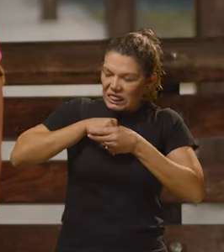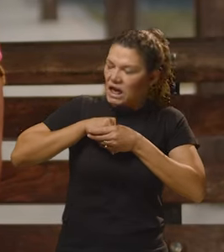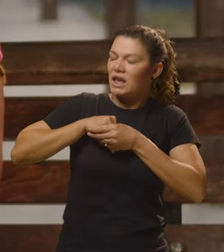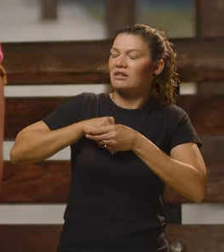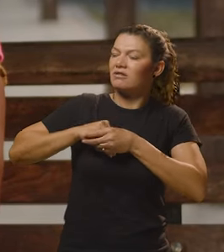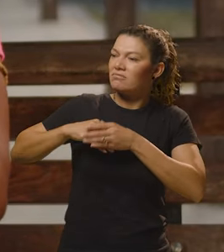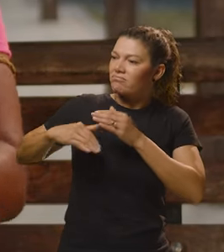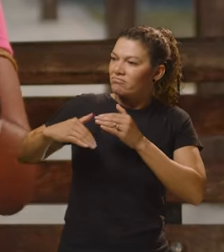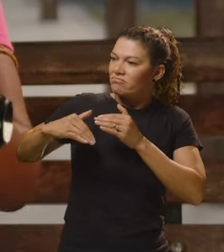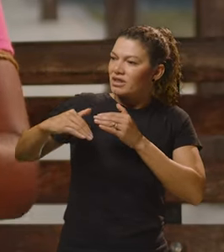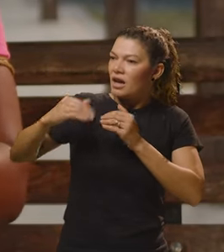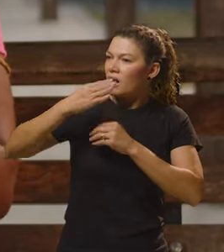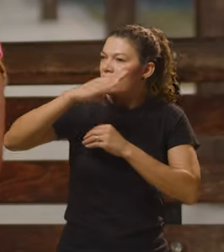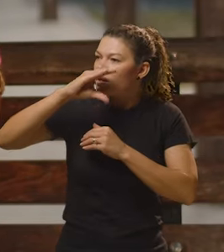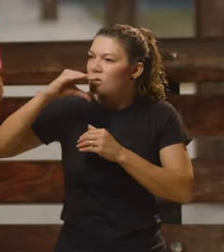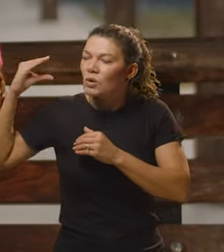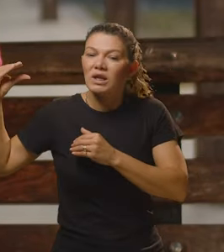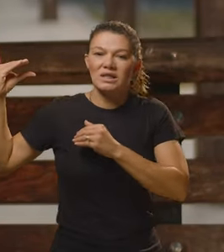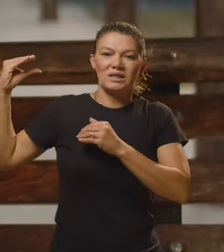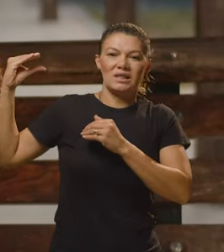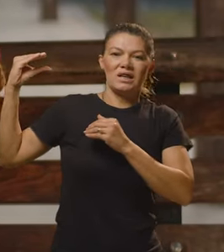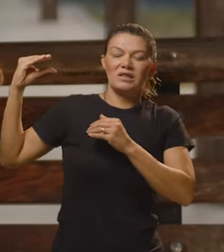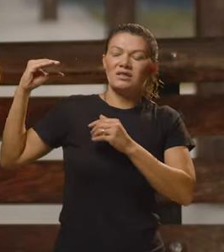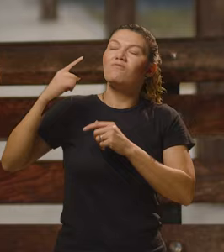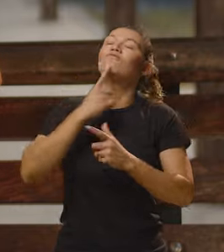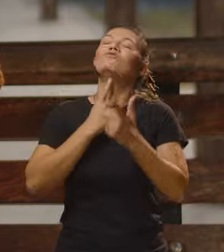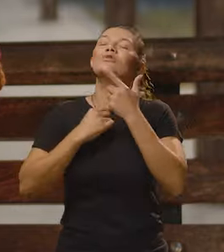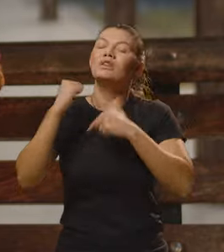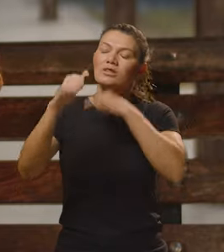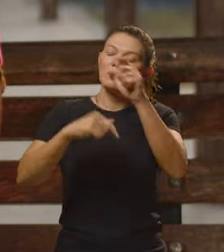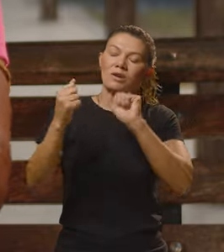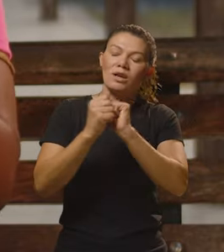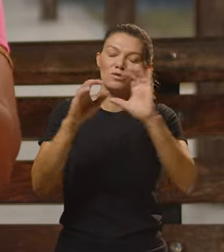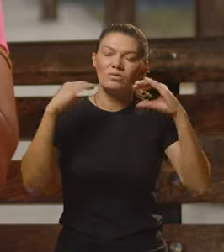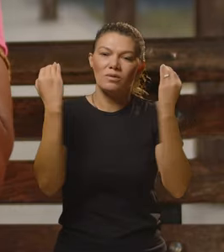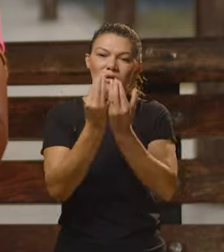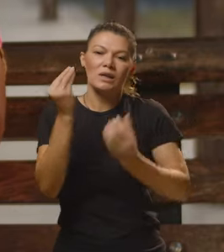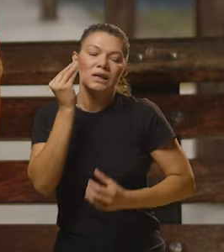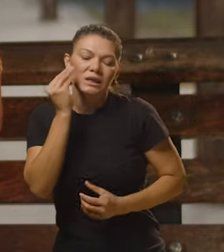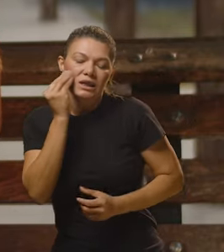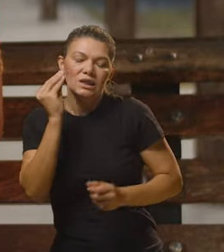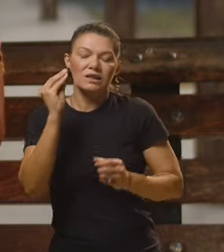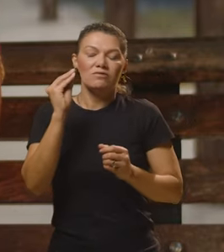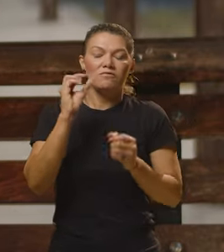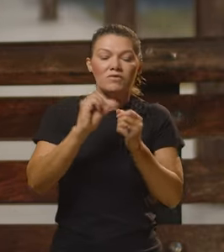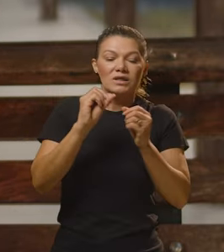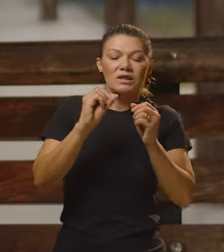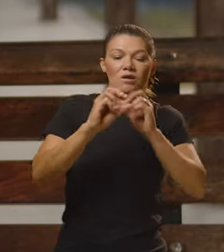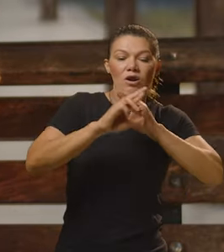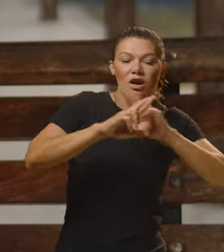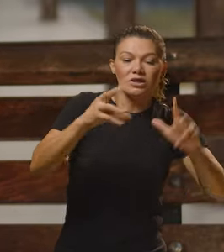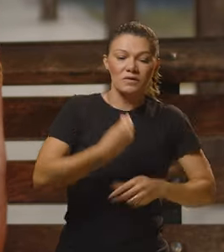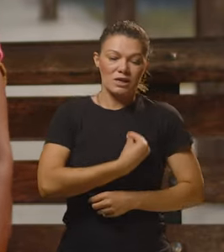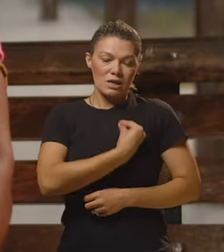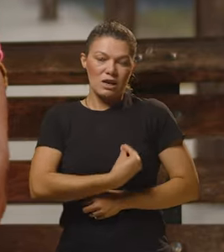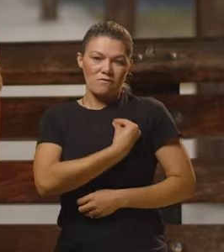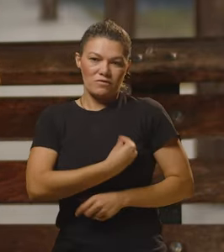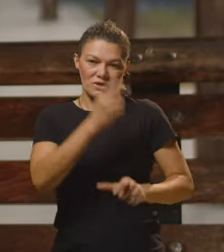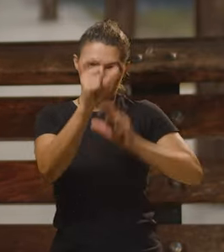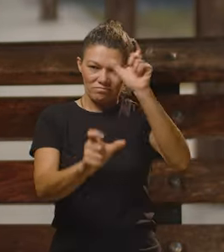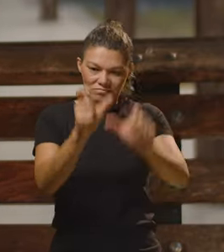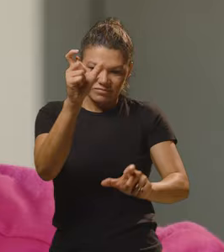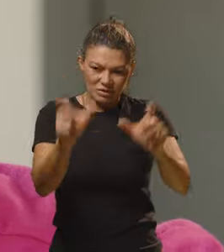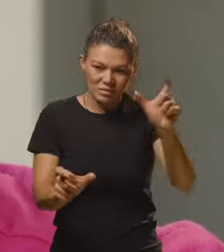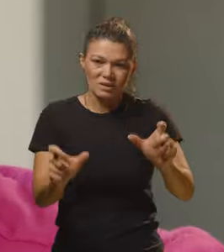adolescência, essa vontade de realmente estar atuando aí com a comunidade, tentando pelo menos fazer uma diferençazinha na vida